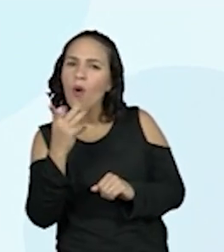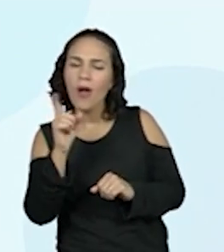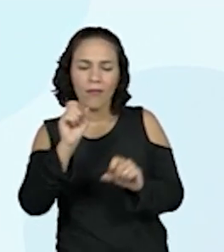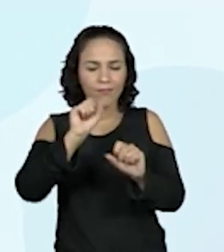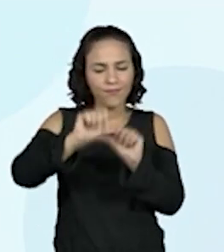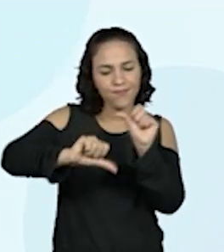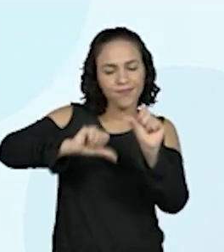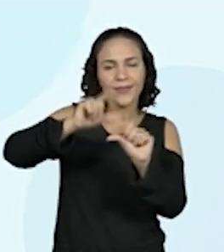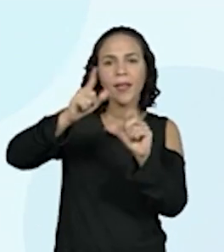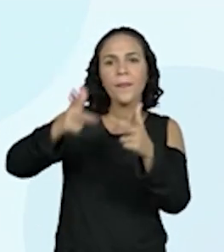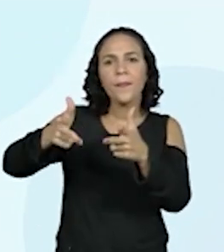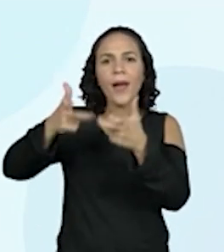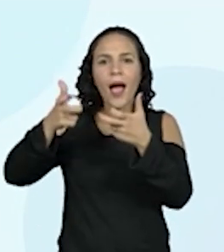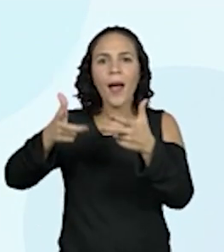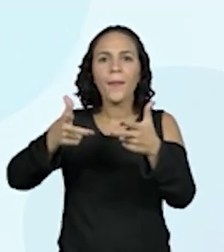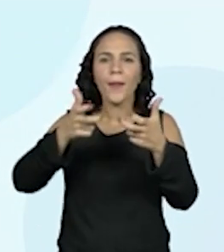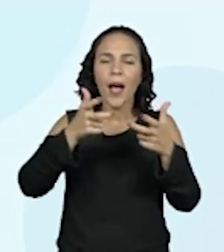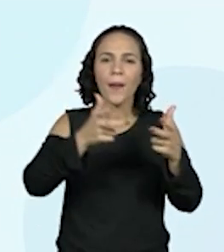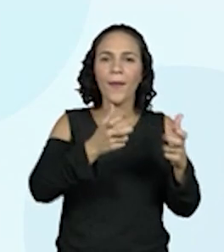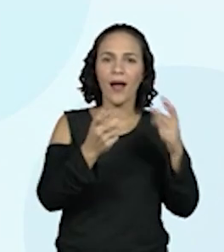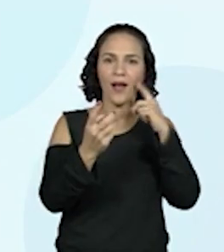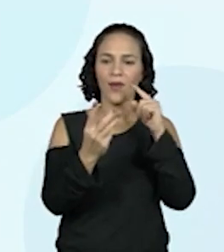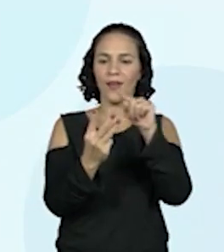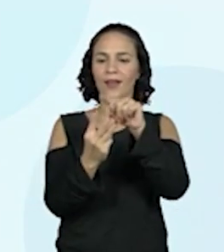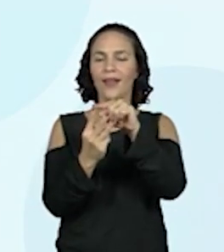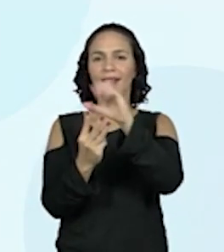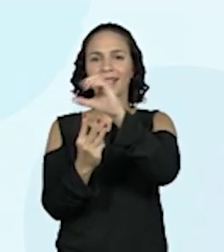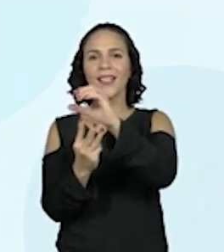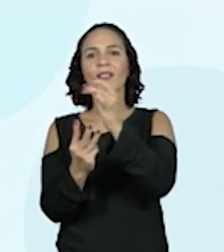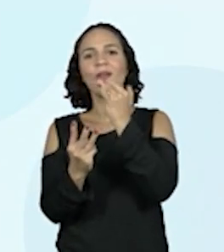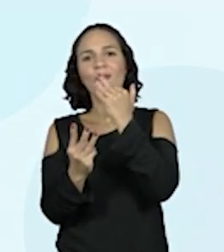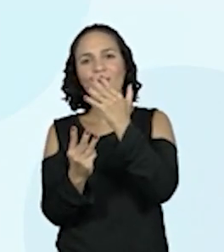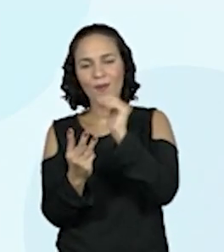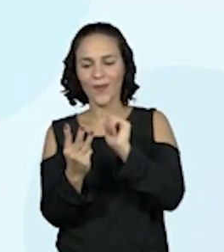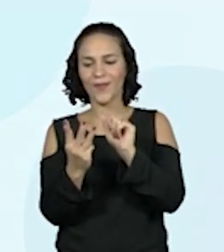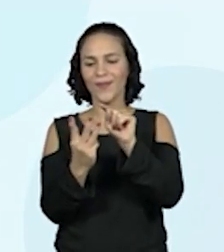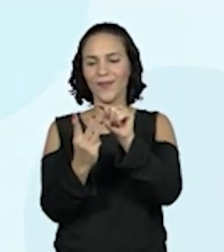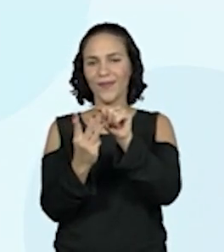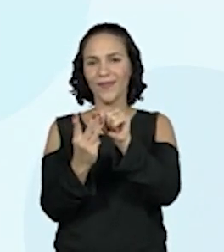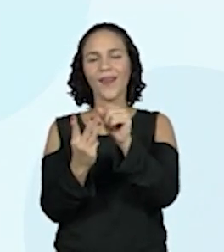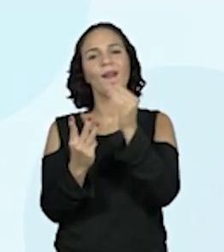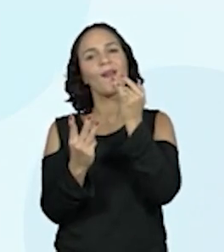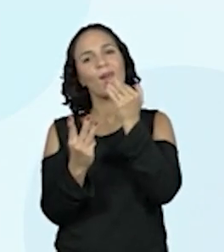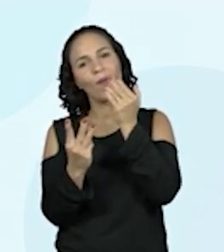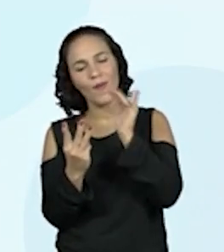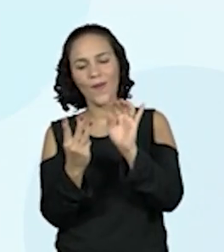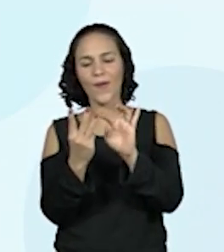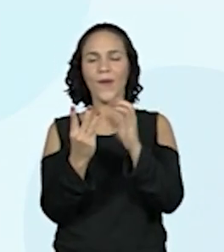né? A distinguir aí direitinho cada casinha. Então, vamos lá.